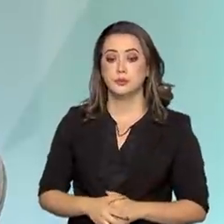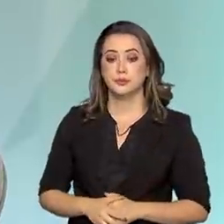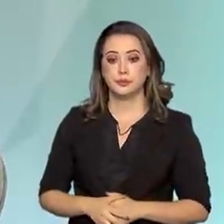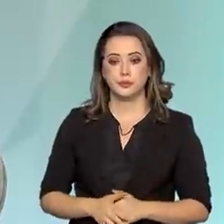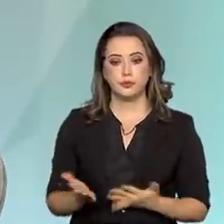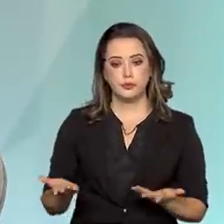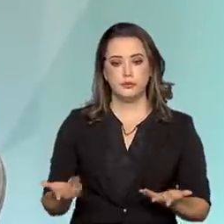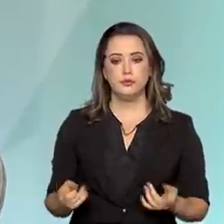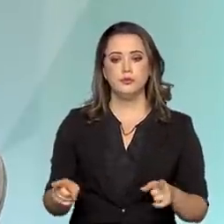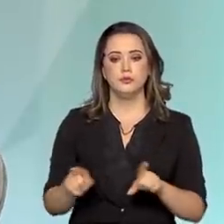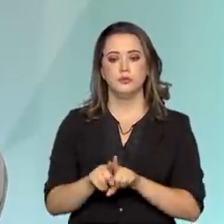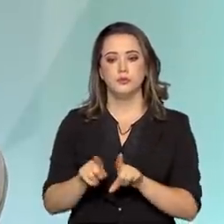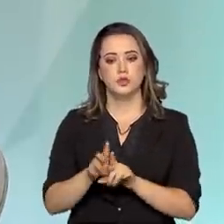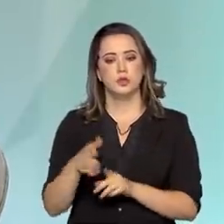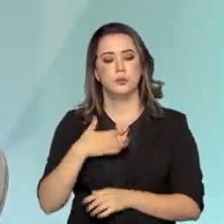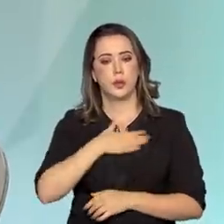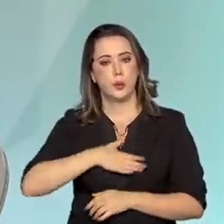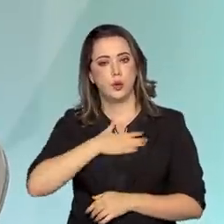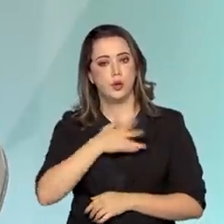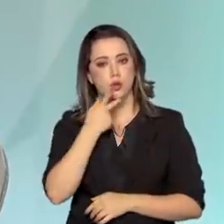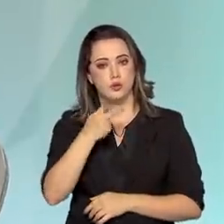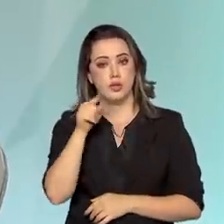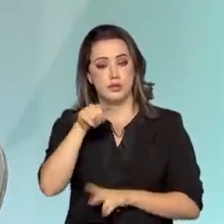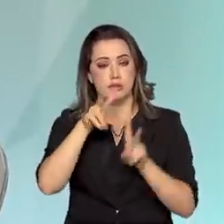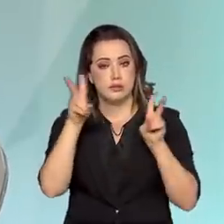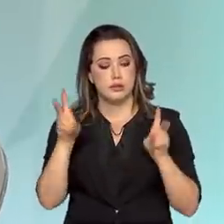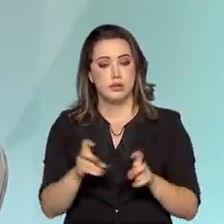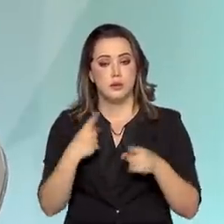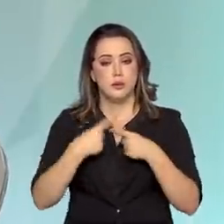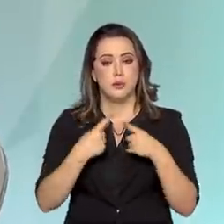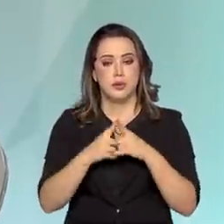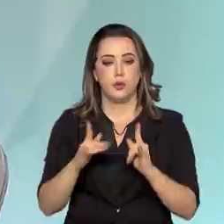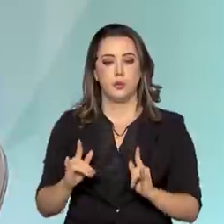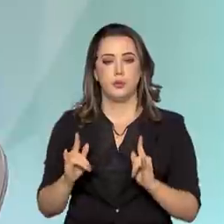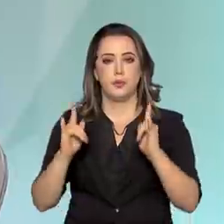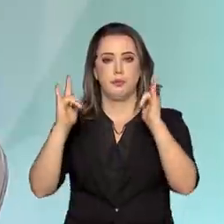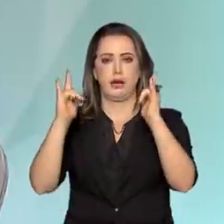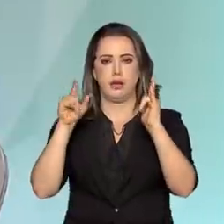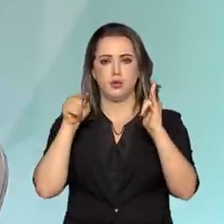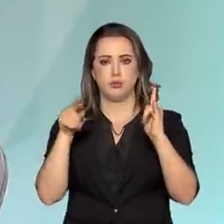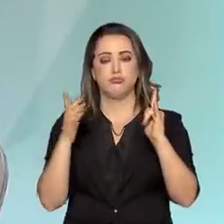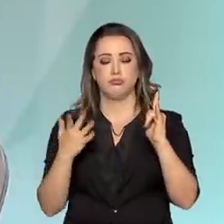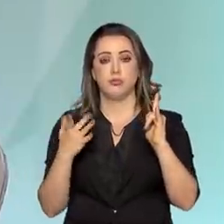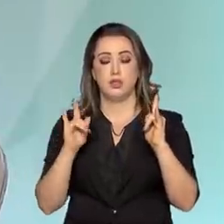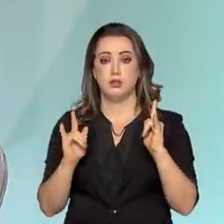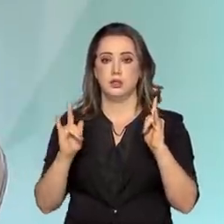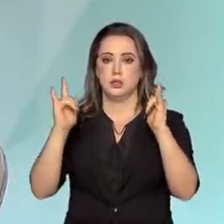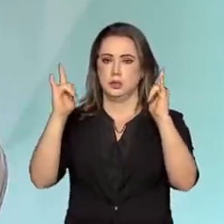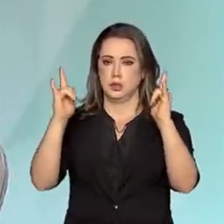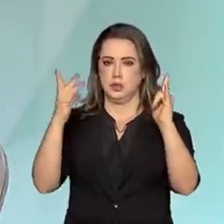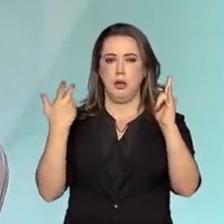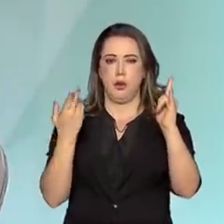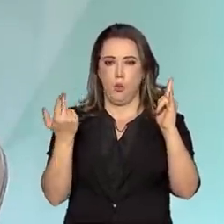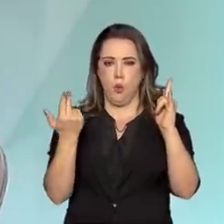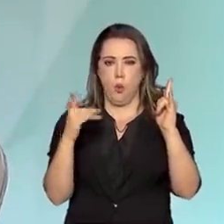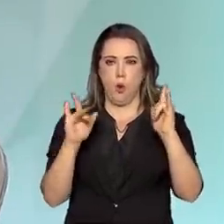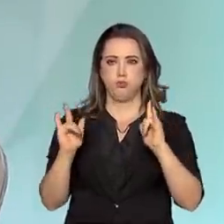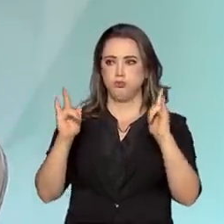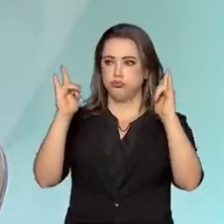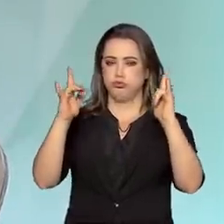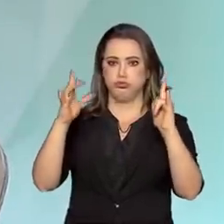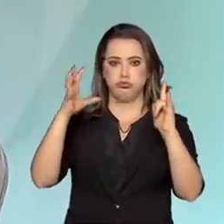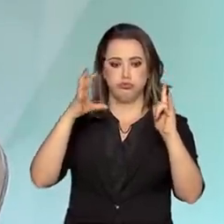eu gosto muito de falar sobre isso porque o prédio no Rio de Janeiro, o prédio sede, esse que é uma fortaleza, que eu disse que é um pouco